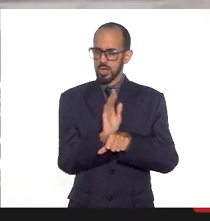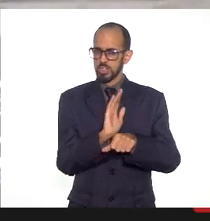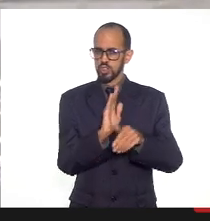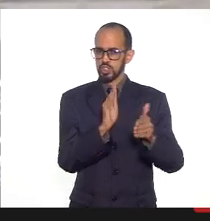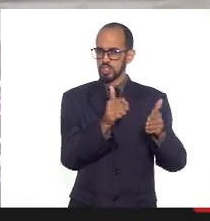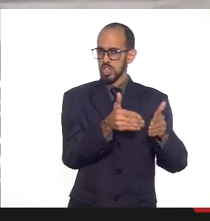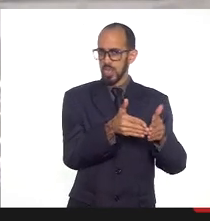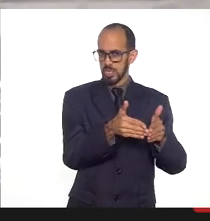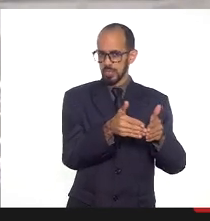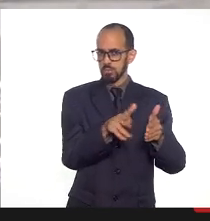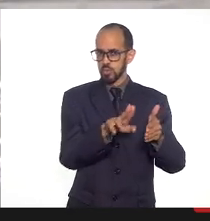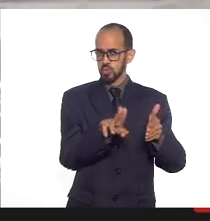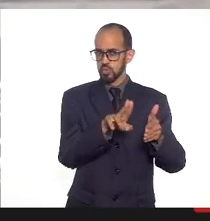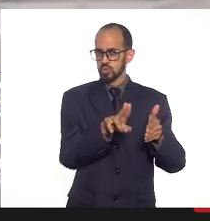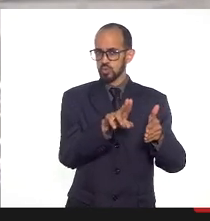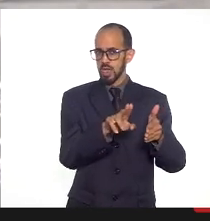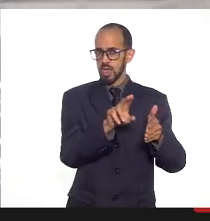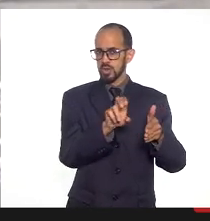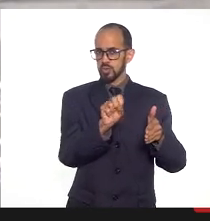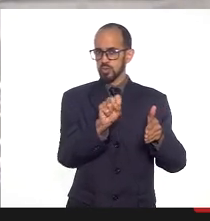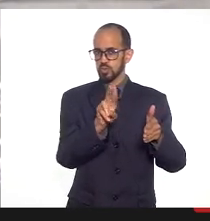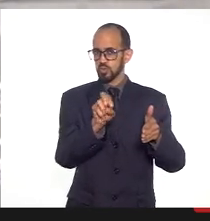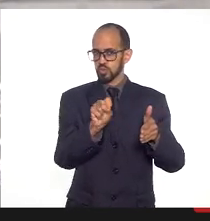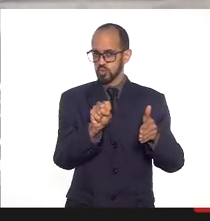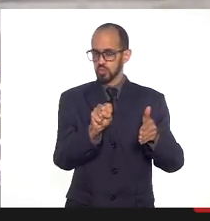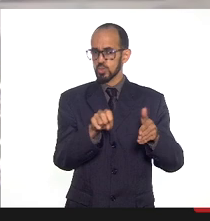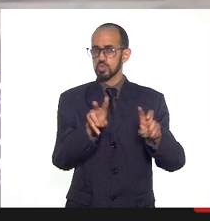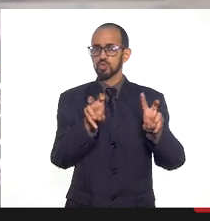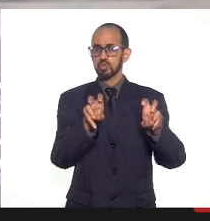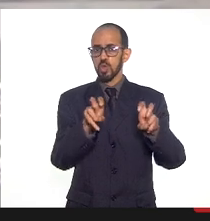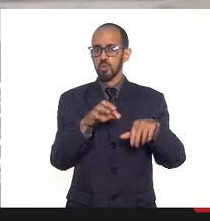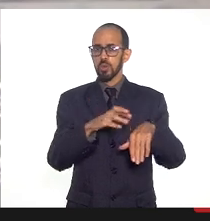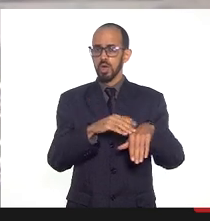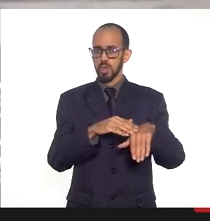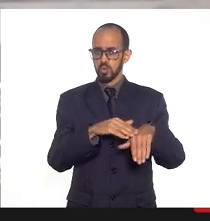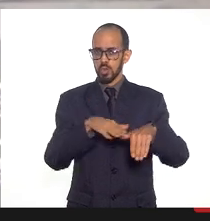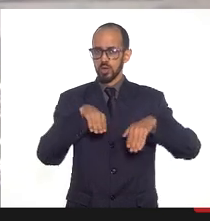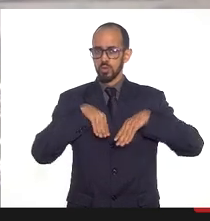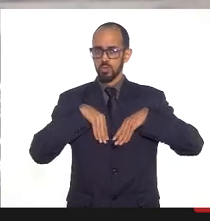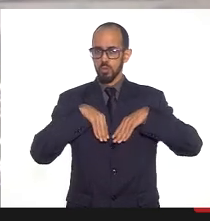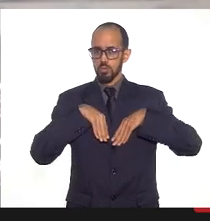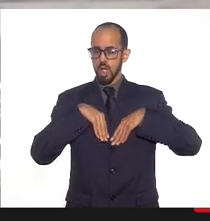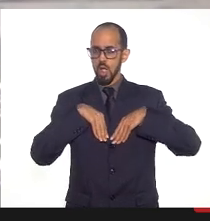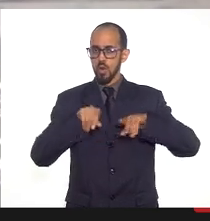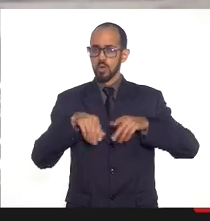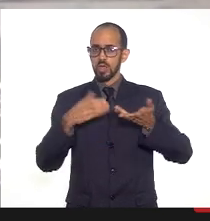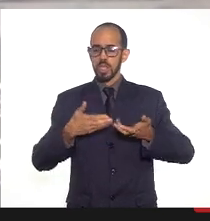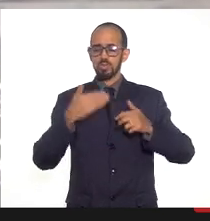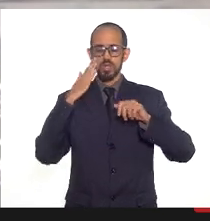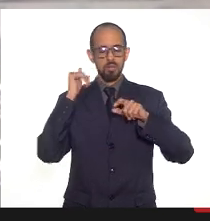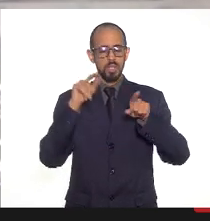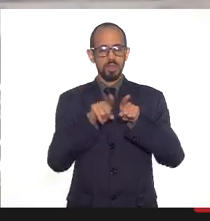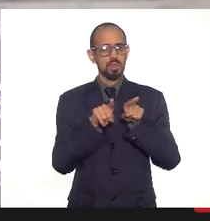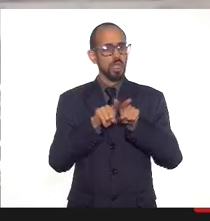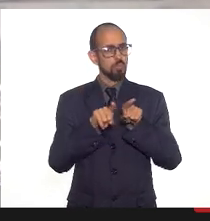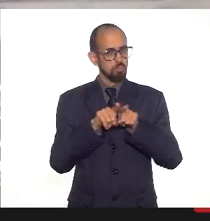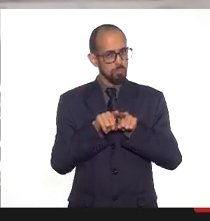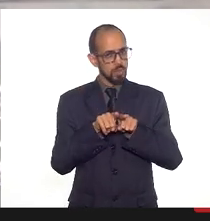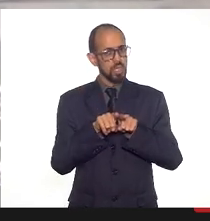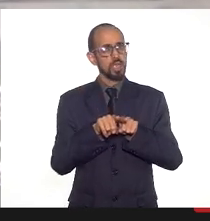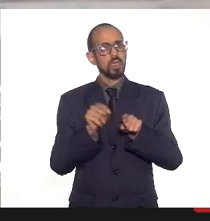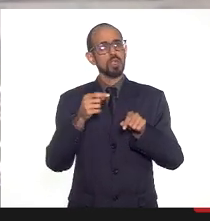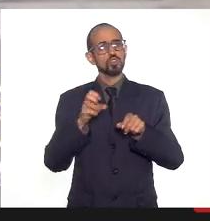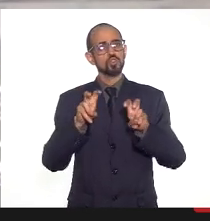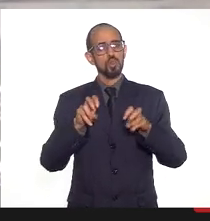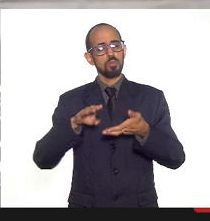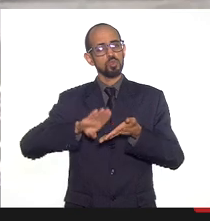usuários do sistema da questão da tuberculose, então queria saber. E queria saber, nessa questão dos restos